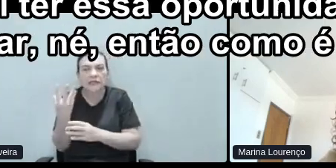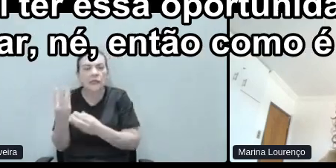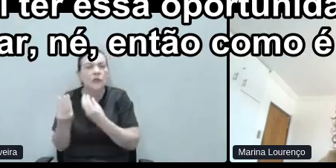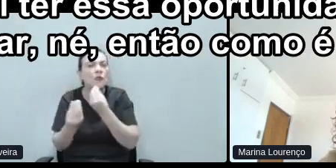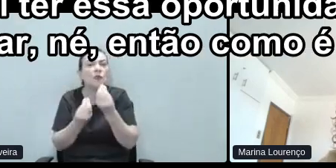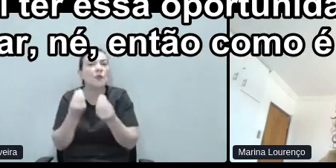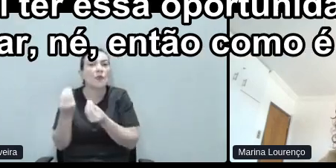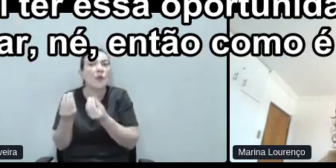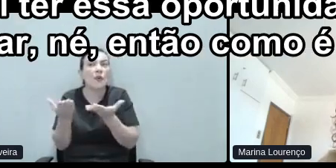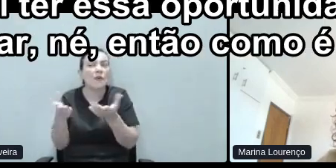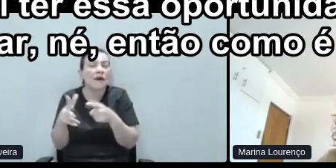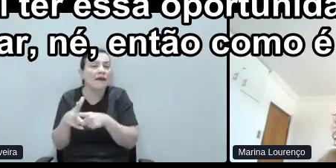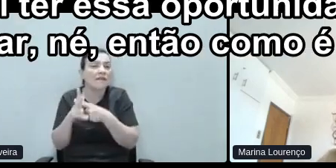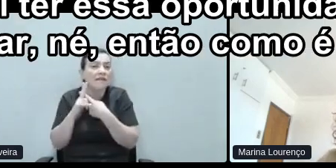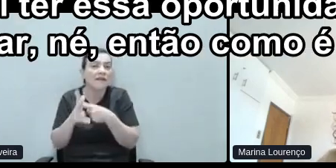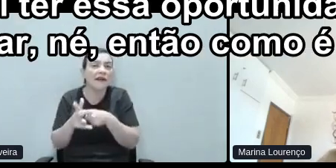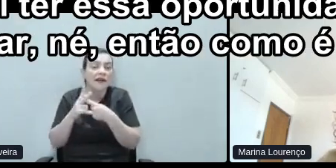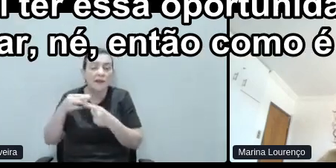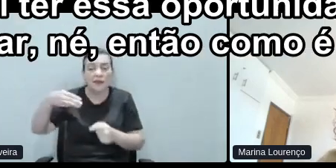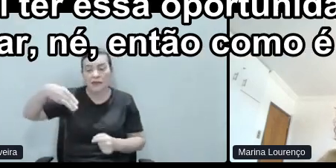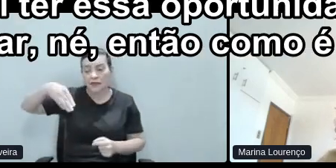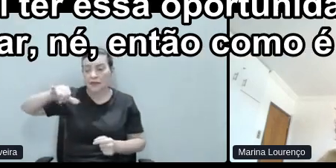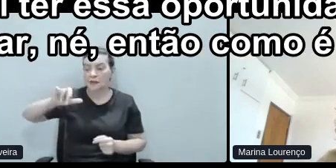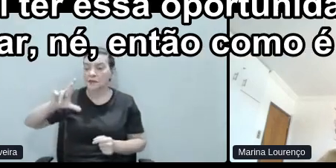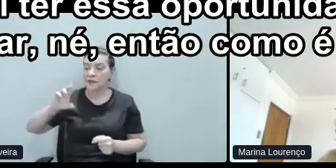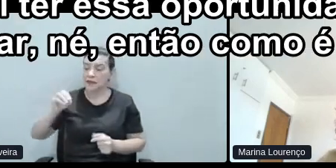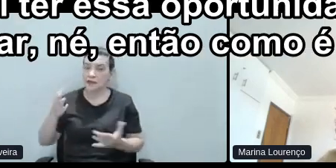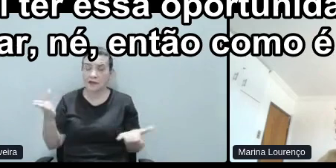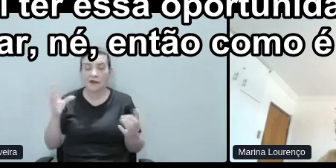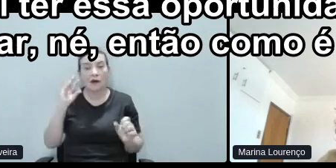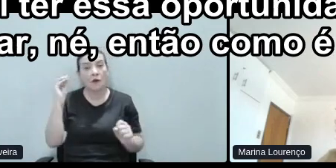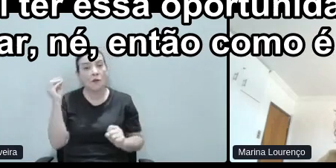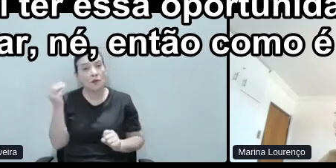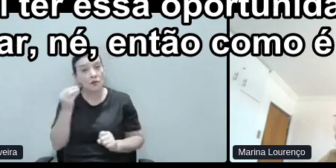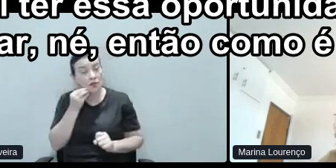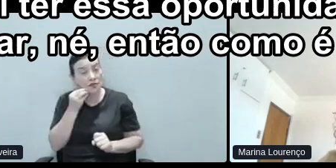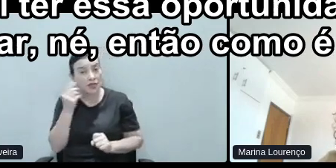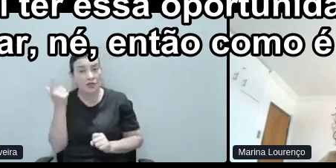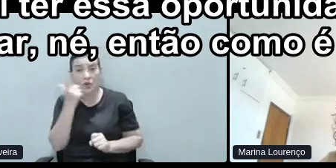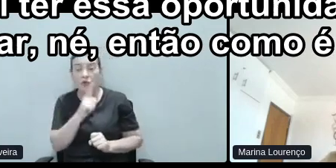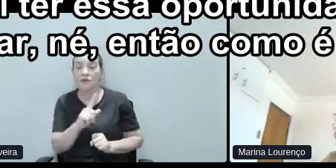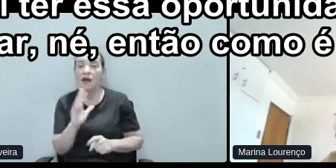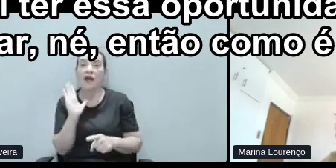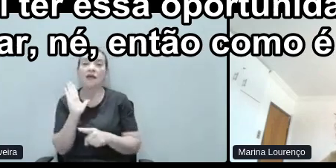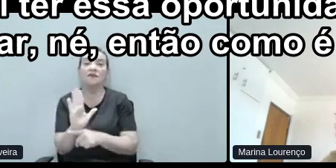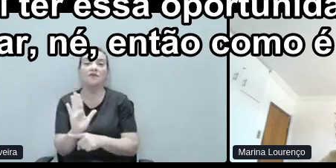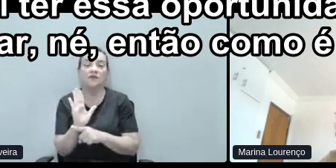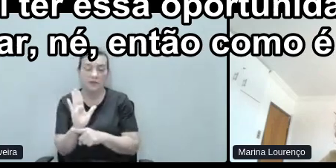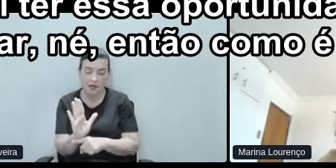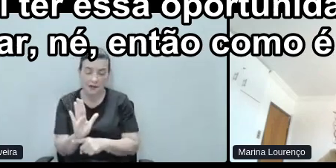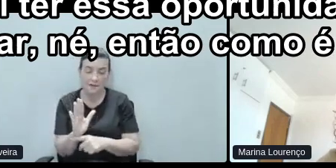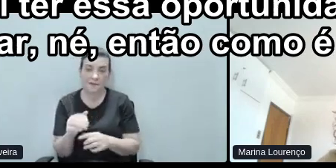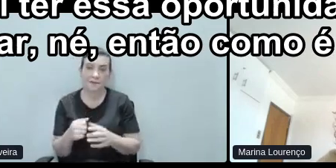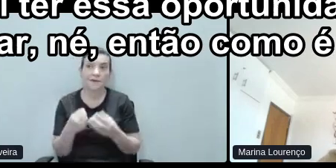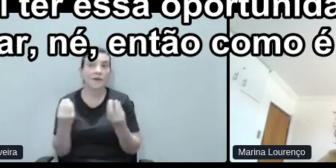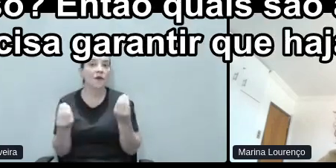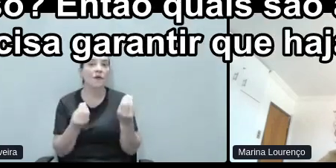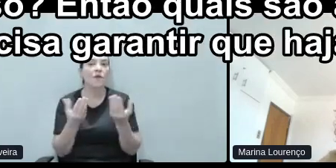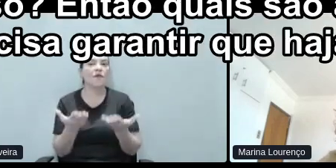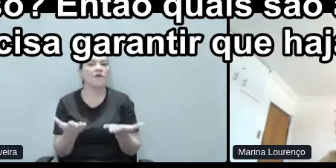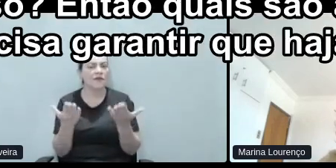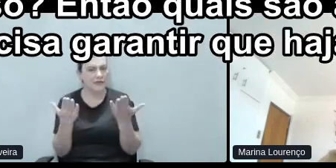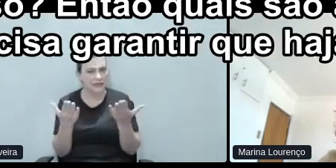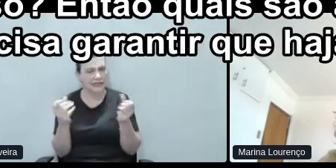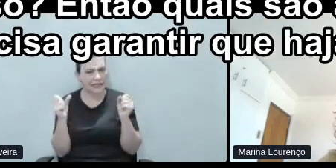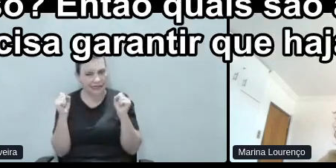ter essa oportunidade de fazer, de participar? Então, como é que você pode garantir